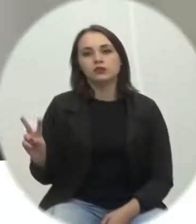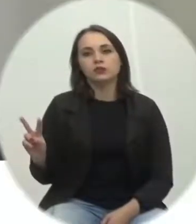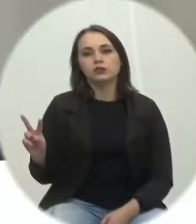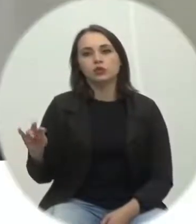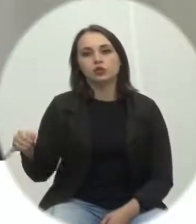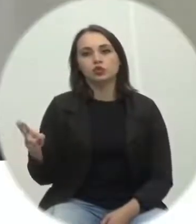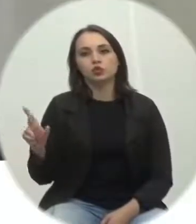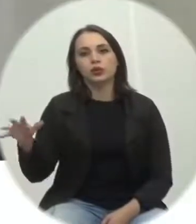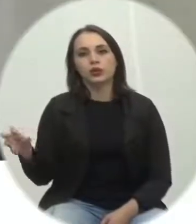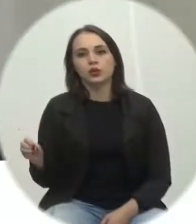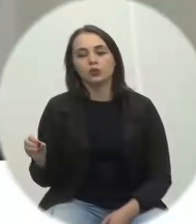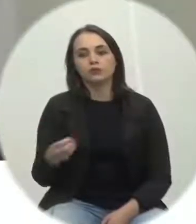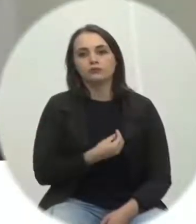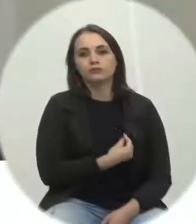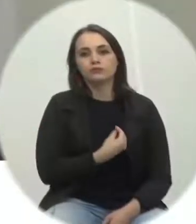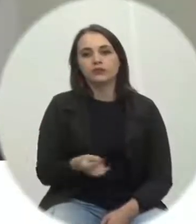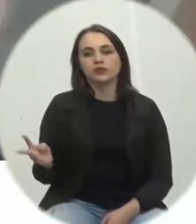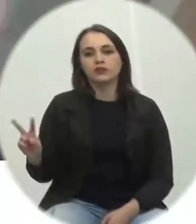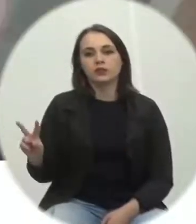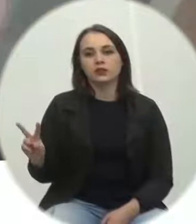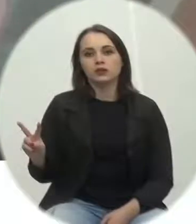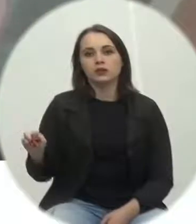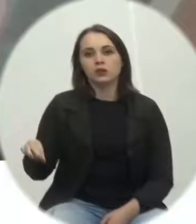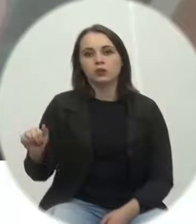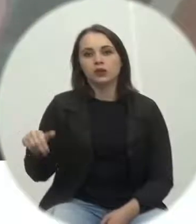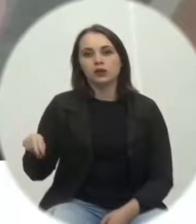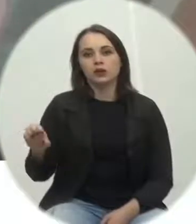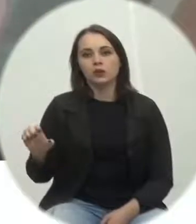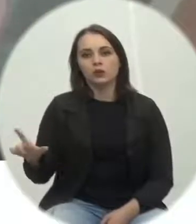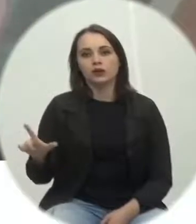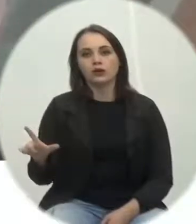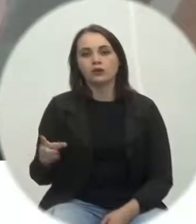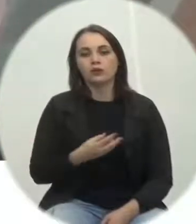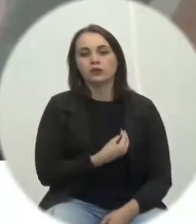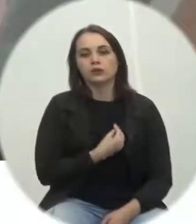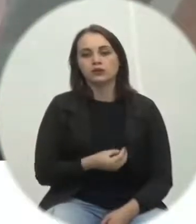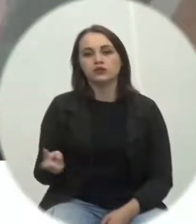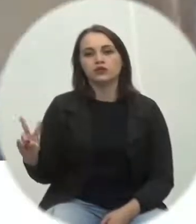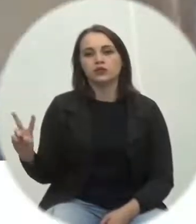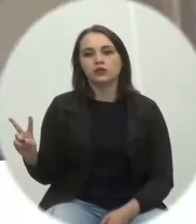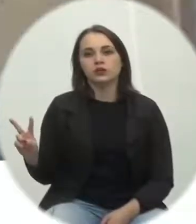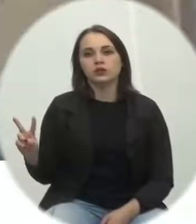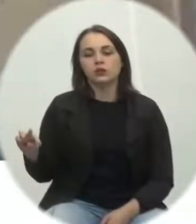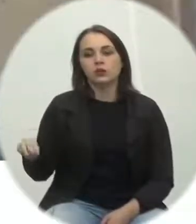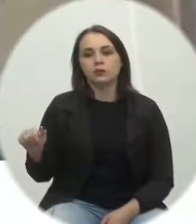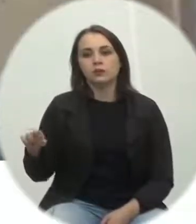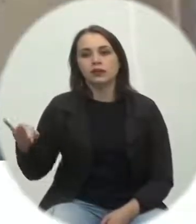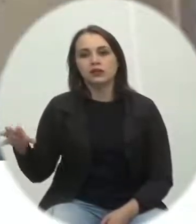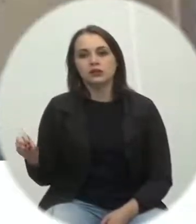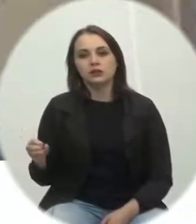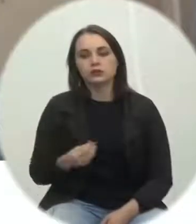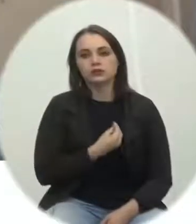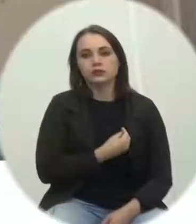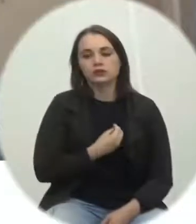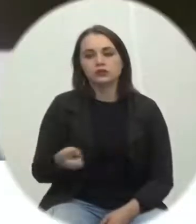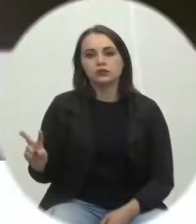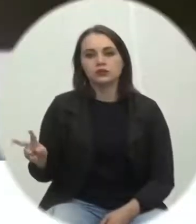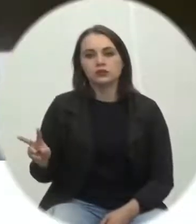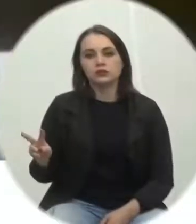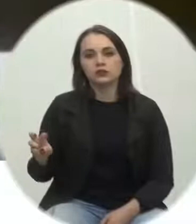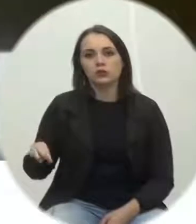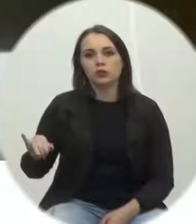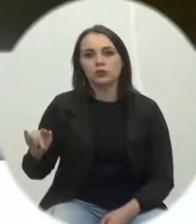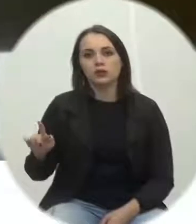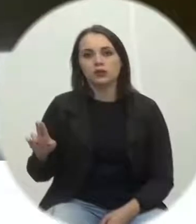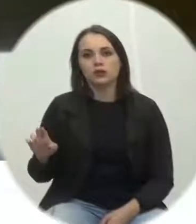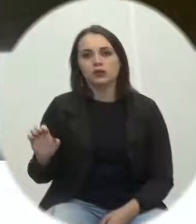vereador Júlio Caminski presente presente vereador Manoel Rosencki presente presente vereador Márcio Darós presente presente vereador